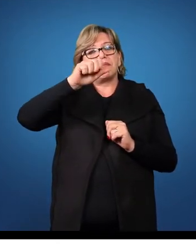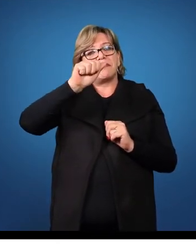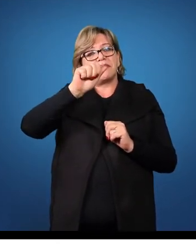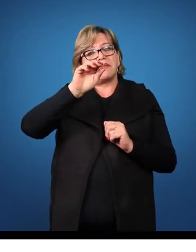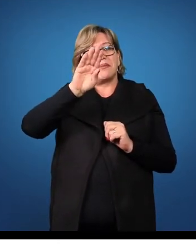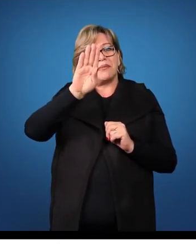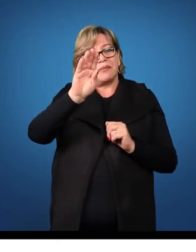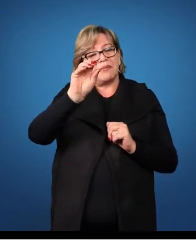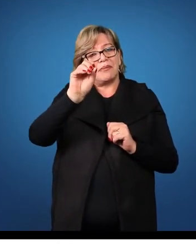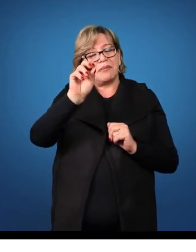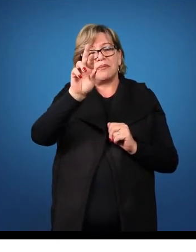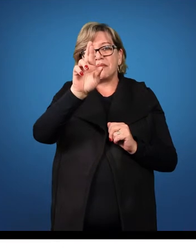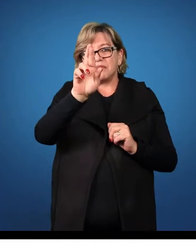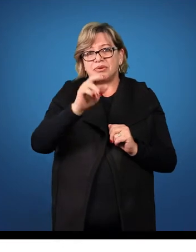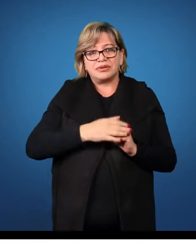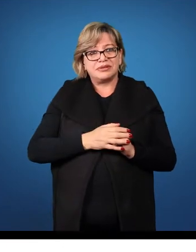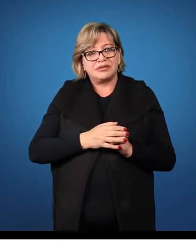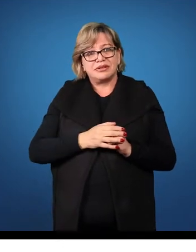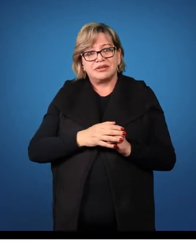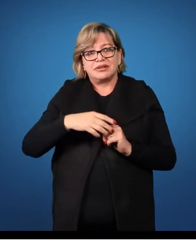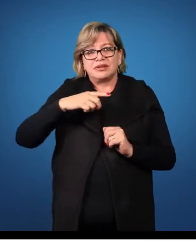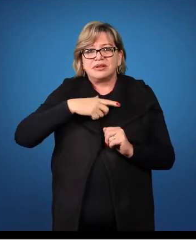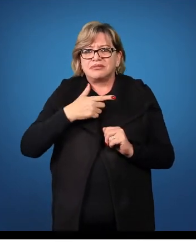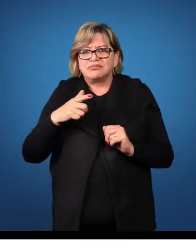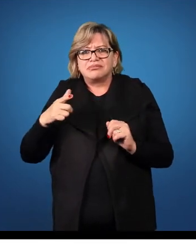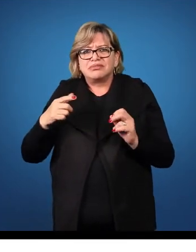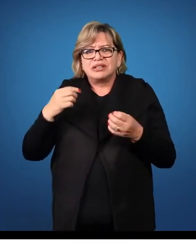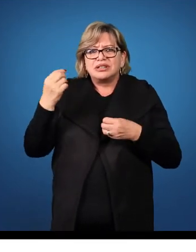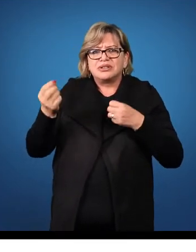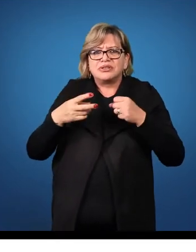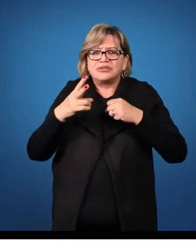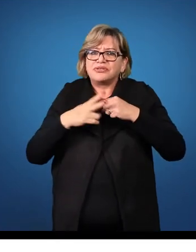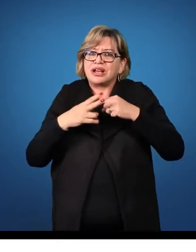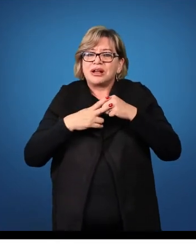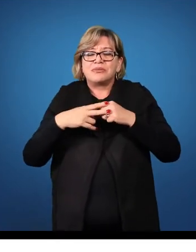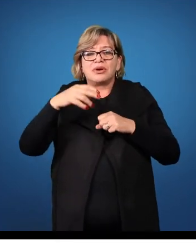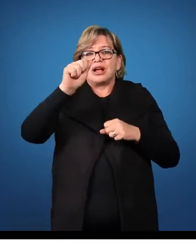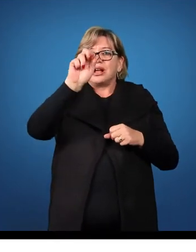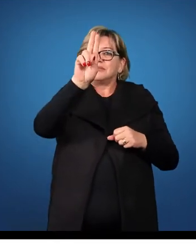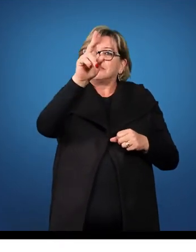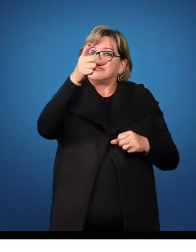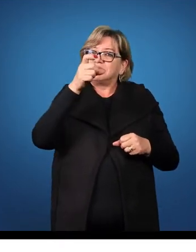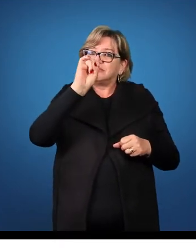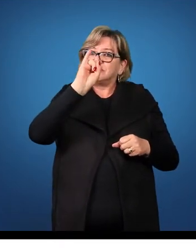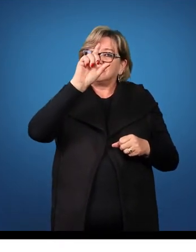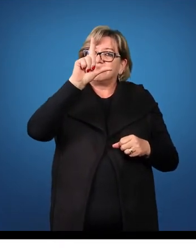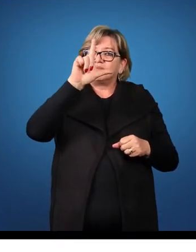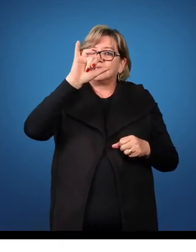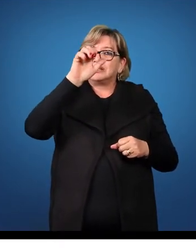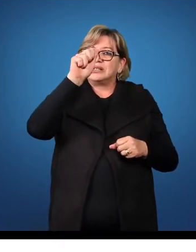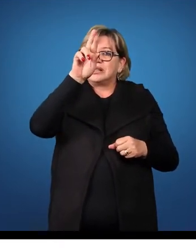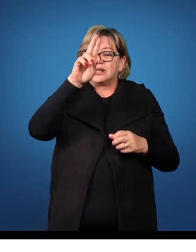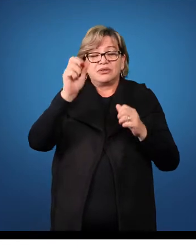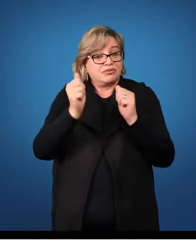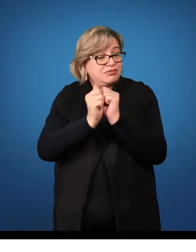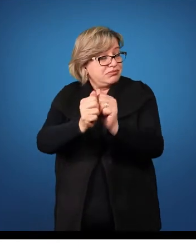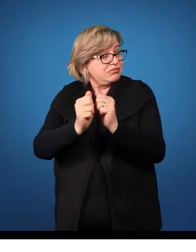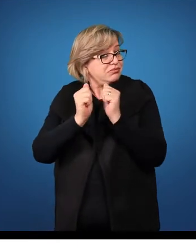Então, observem que eu não tenho aqui o verbo auxiliar, que é o verbo ser.